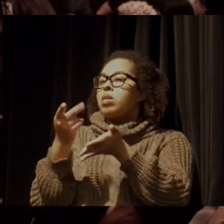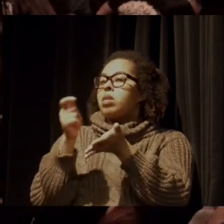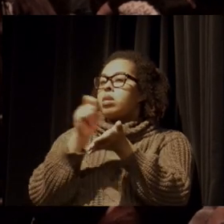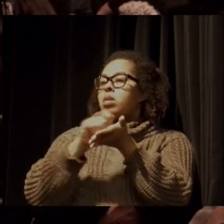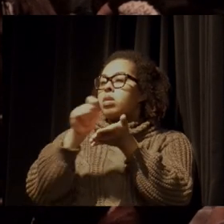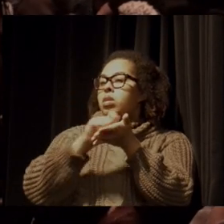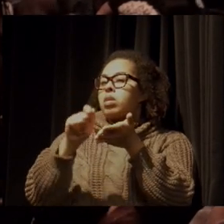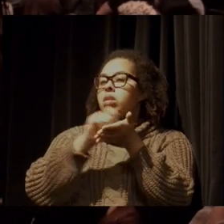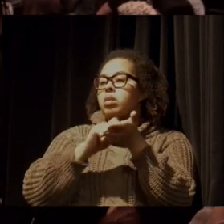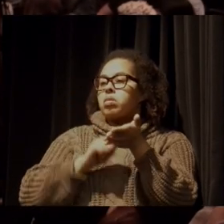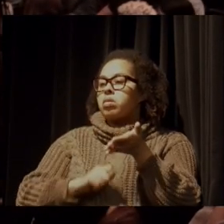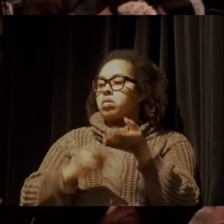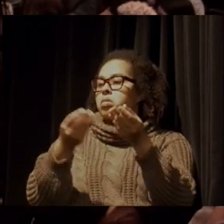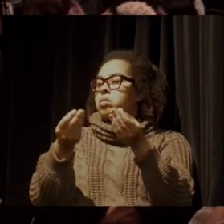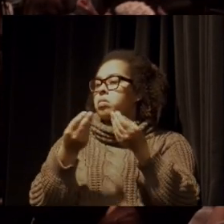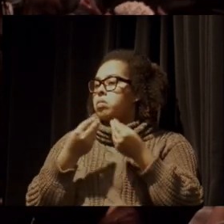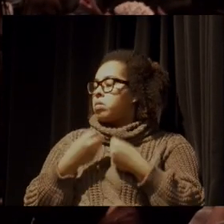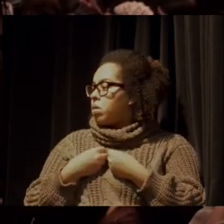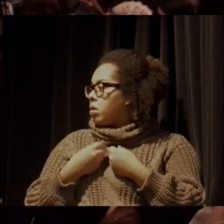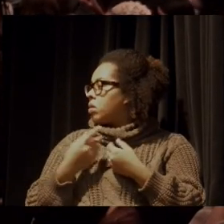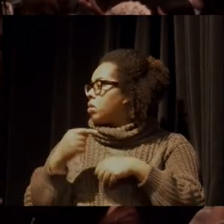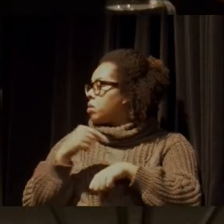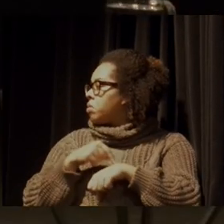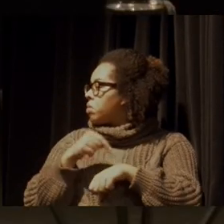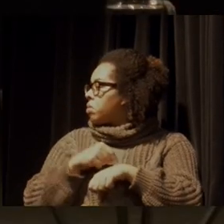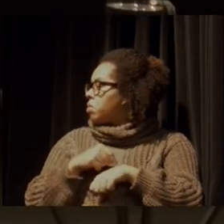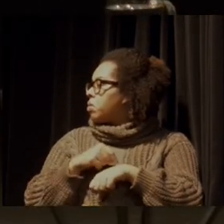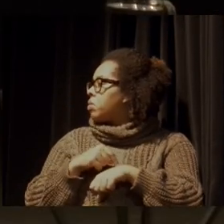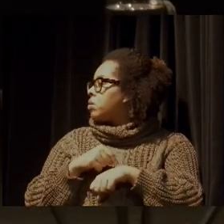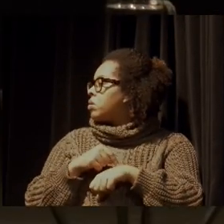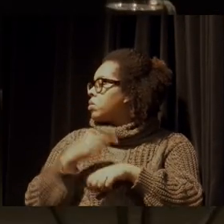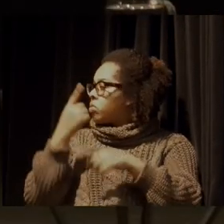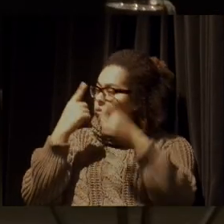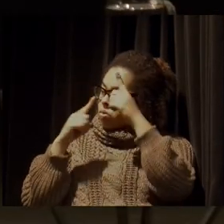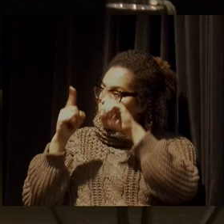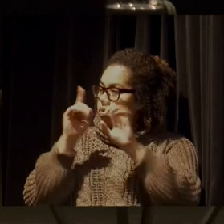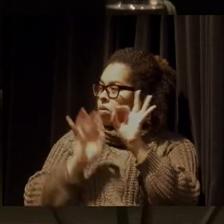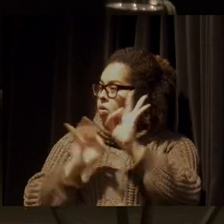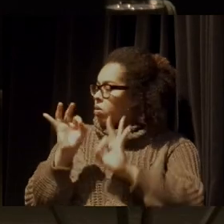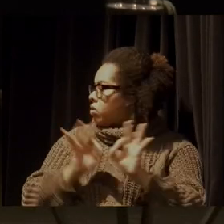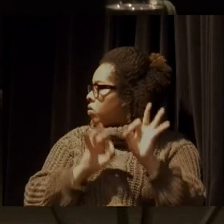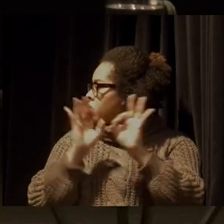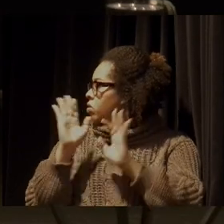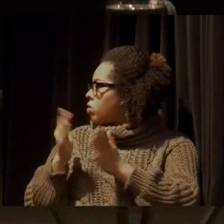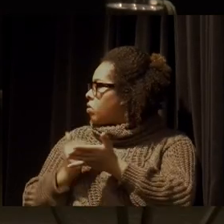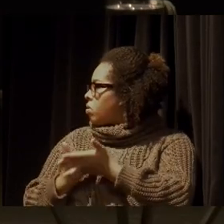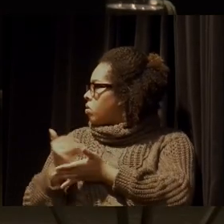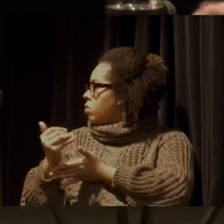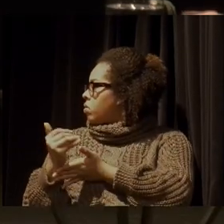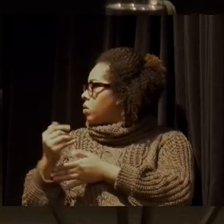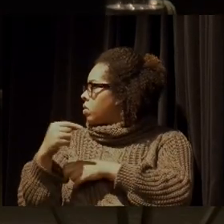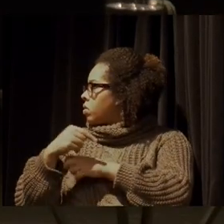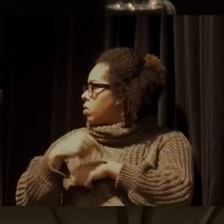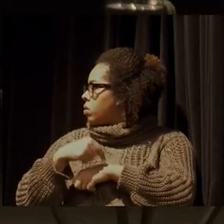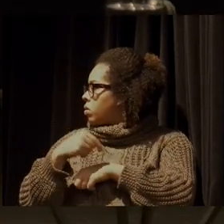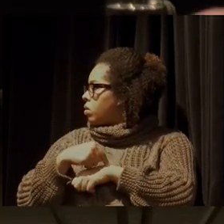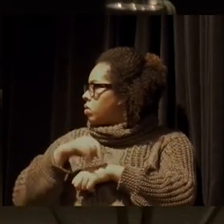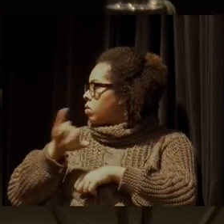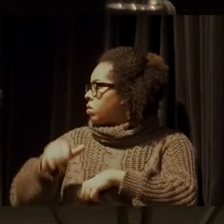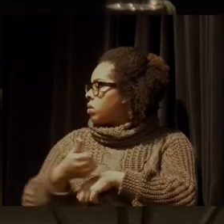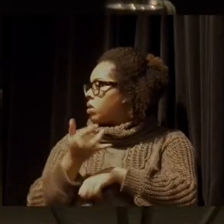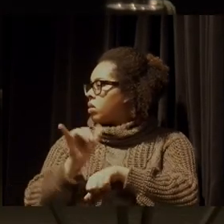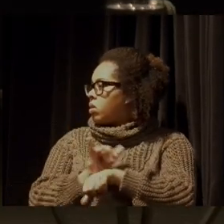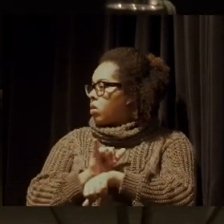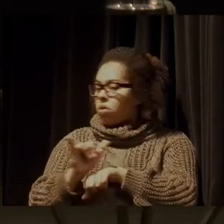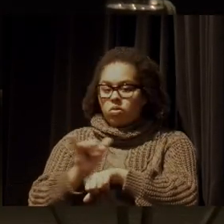enviadas para cá, enquanto vocês escrevem suas perguntas eu vou já dar início aqui para a gente aproveitar o tempo da melhor forma possível